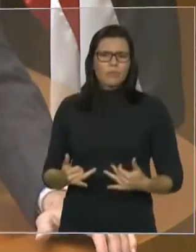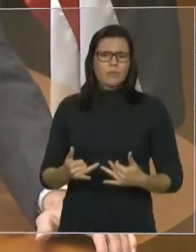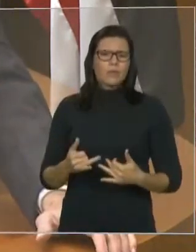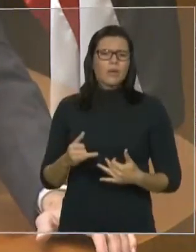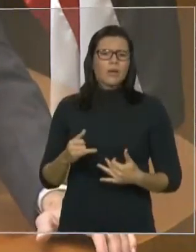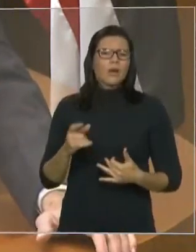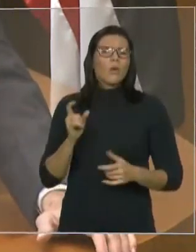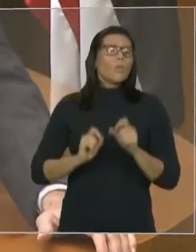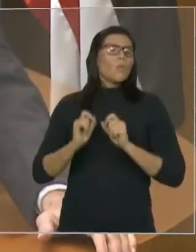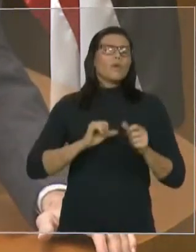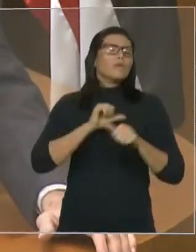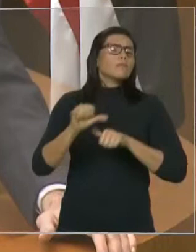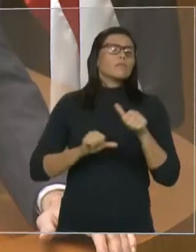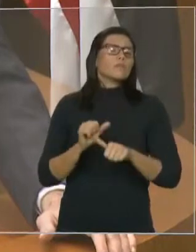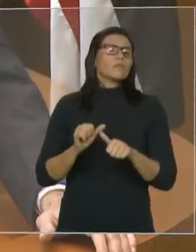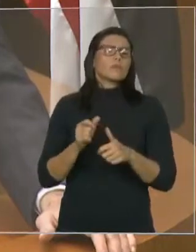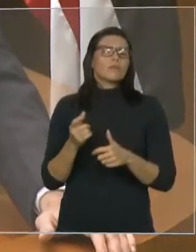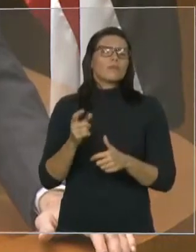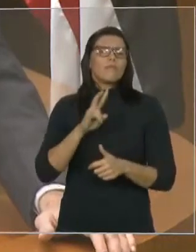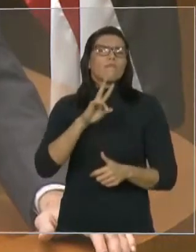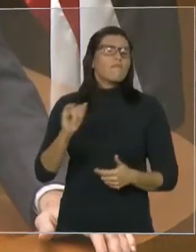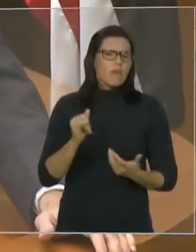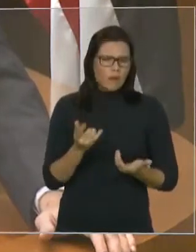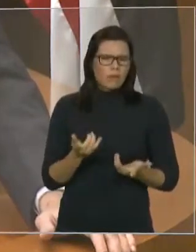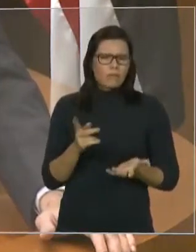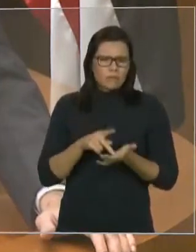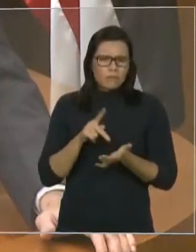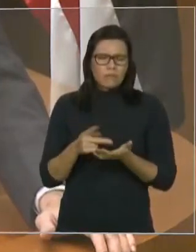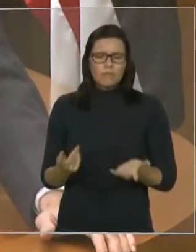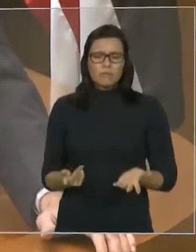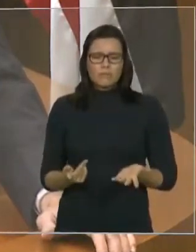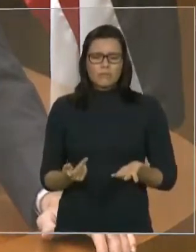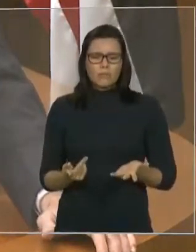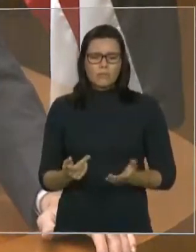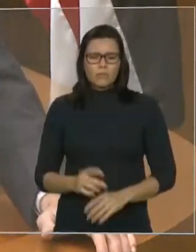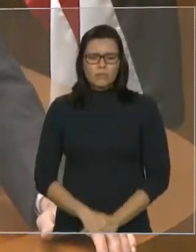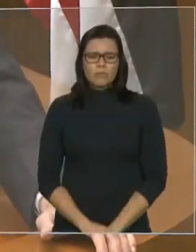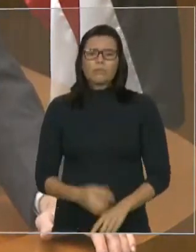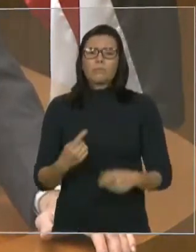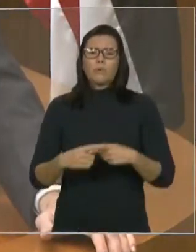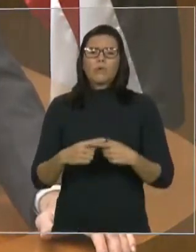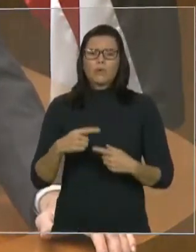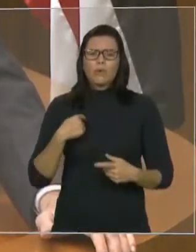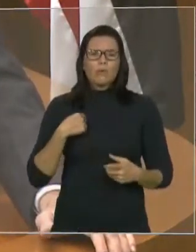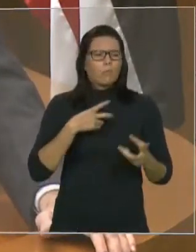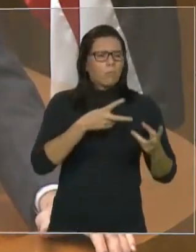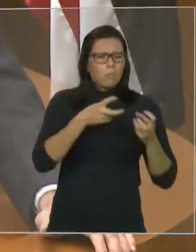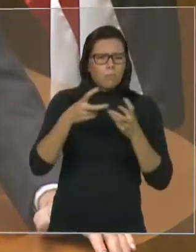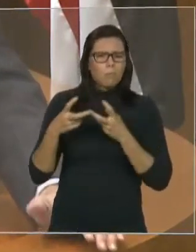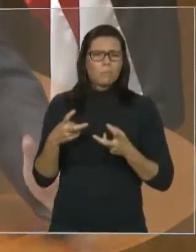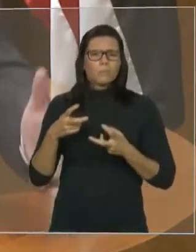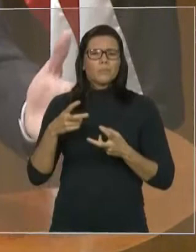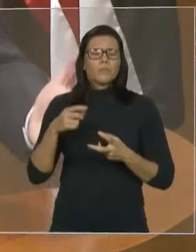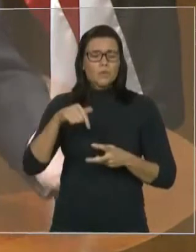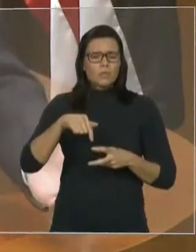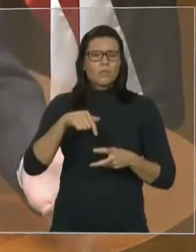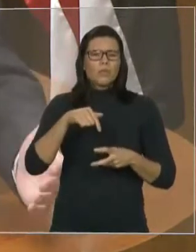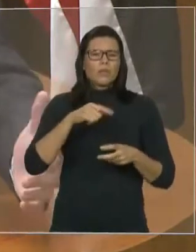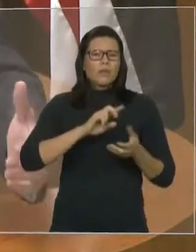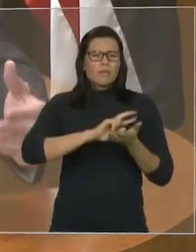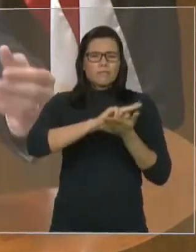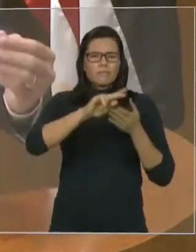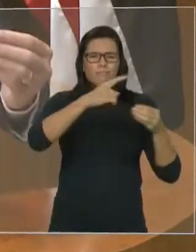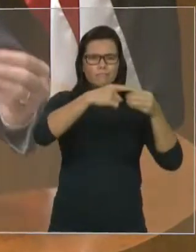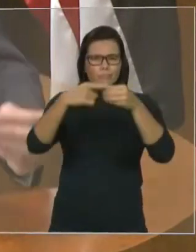delegacias ainda, pelo Maranhão afora, que estão em situações degradáveis. E os delegados,